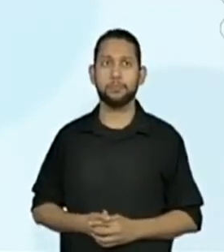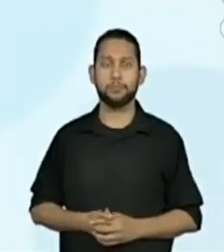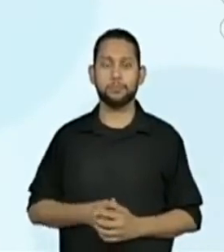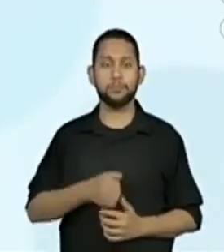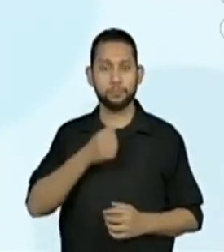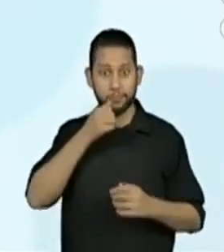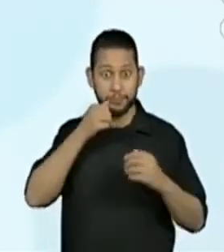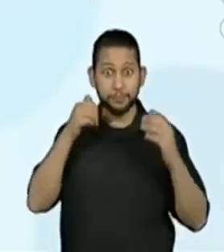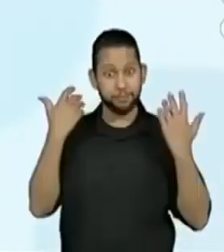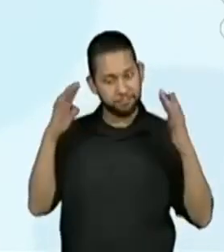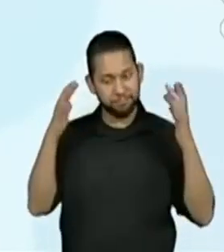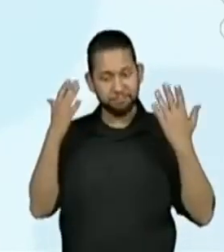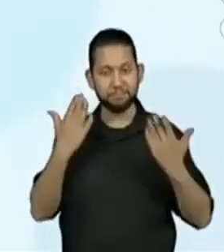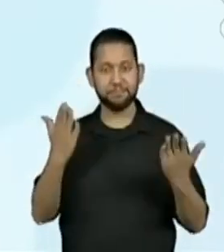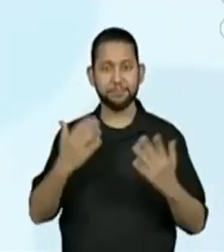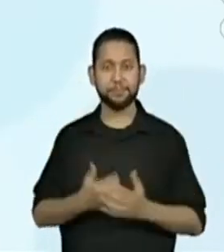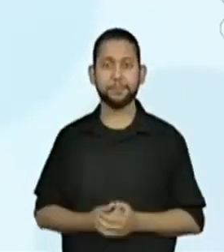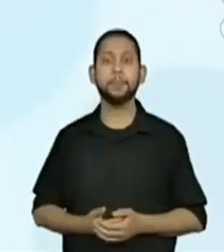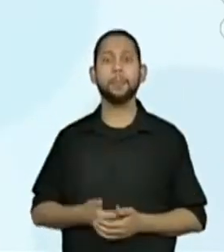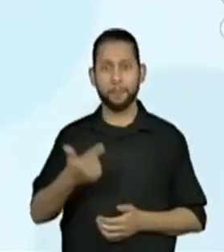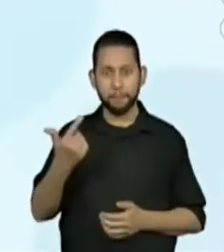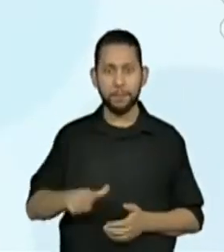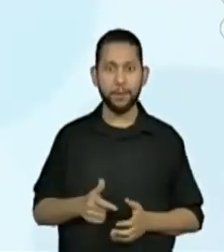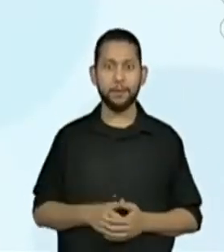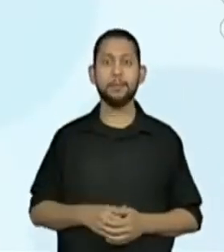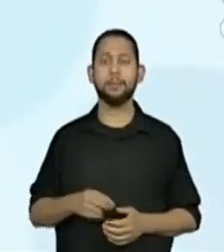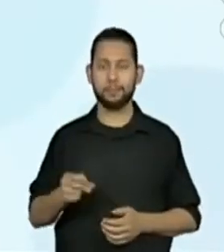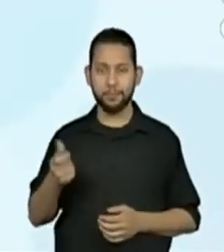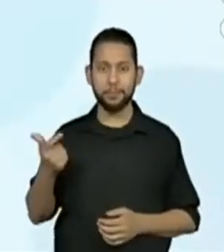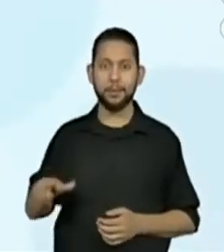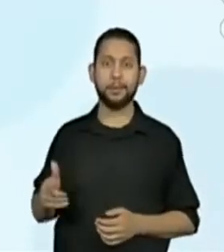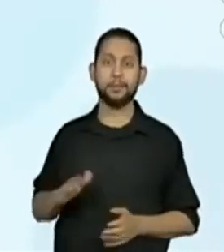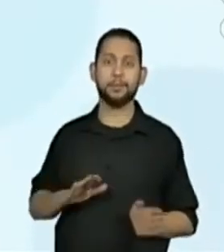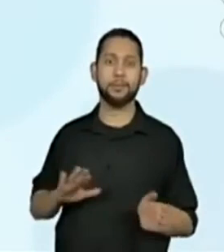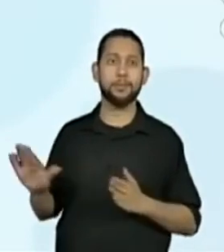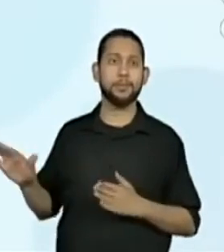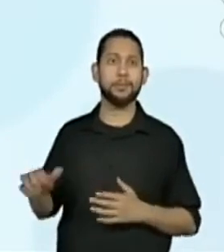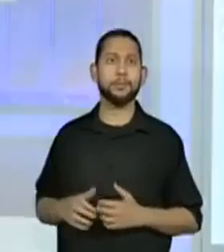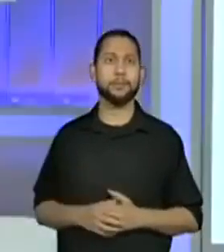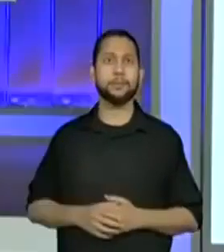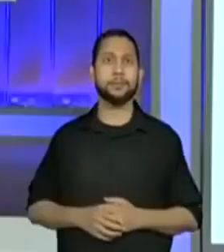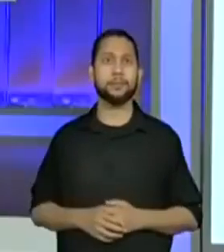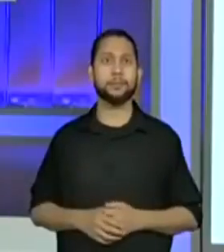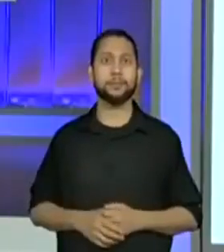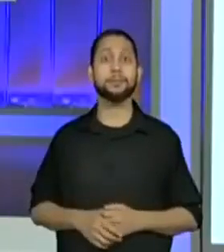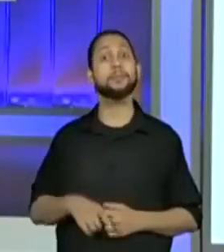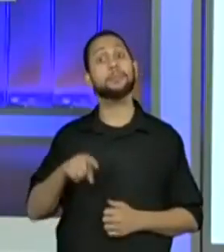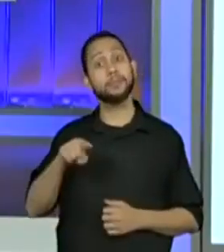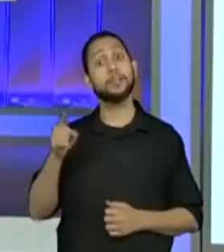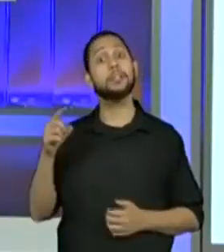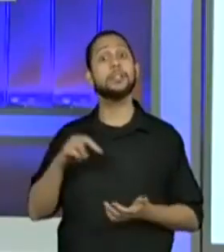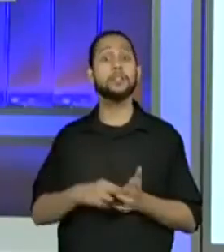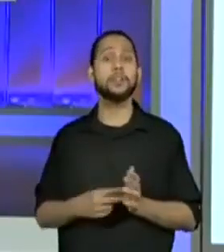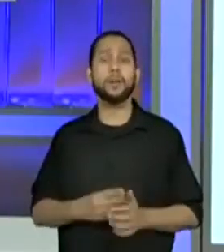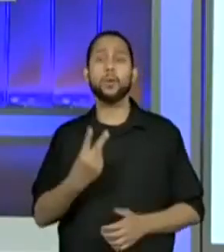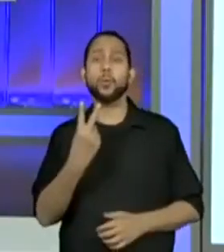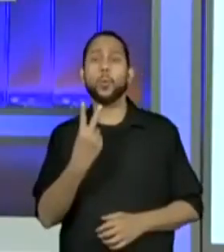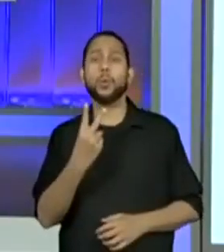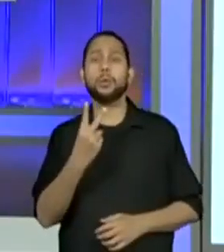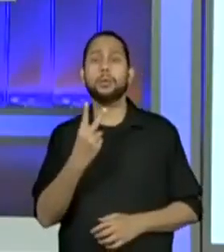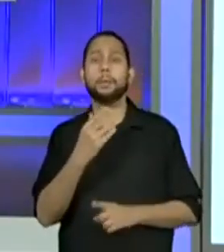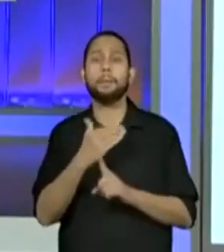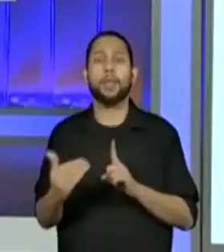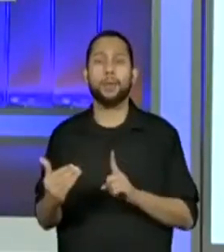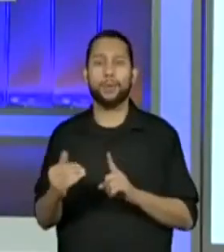Muito bem. Vamos lá, sigamos, então. Isso, podemos ler ali 2,5 também.